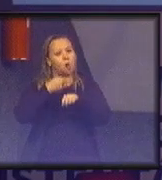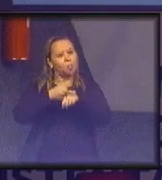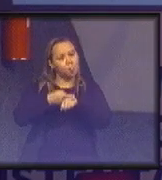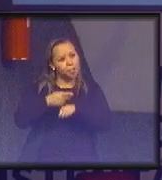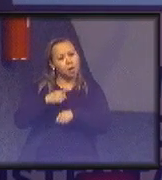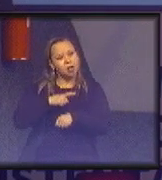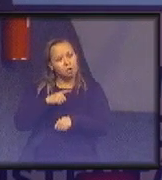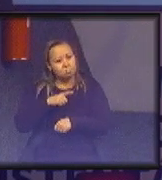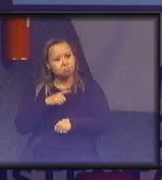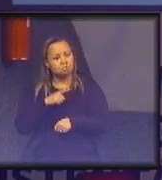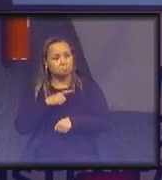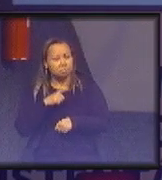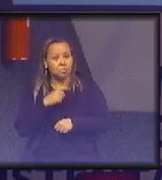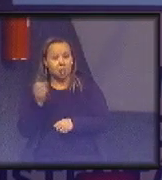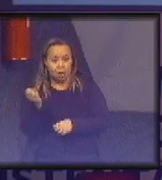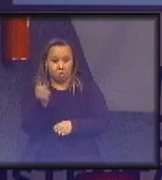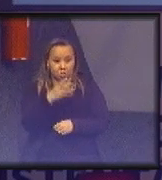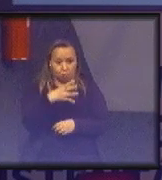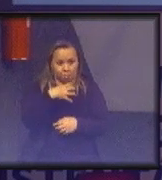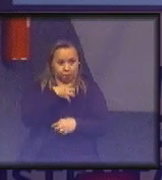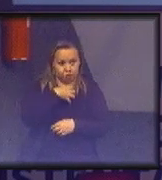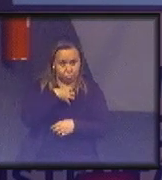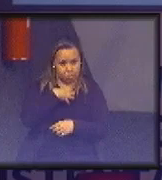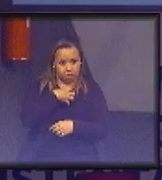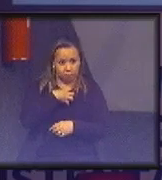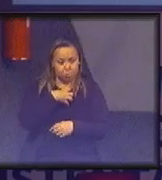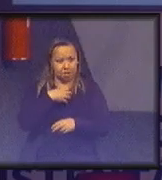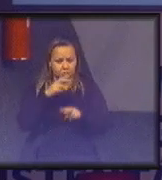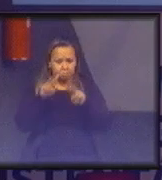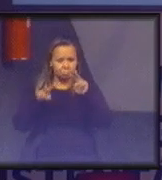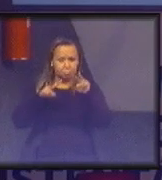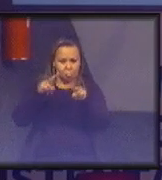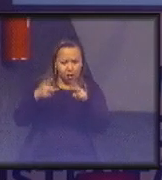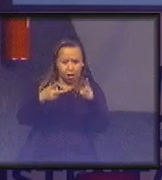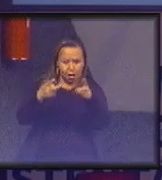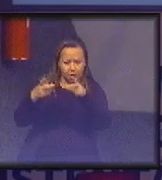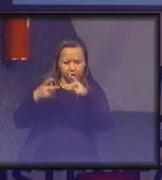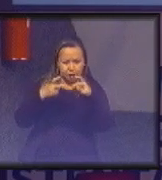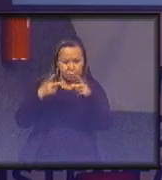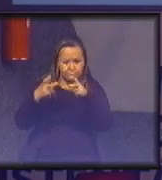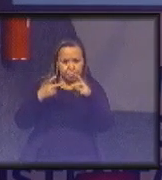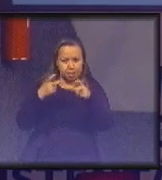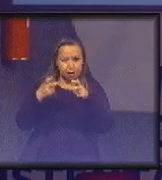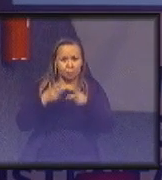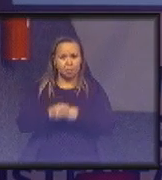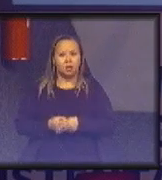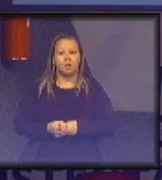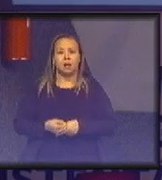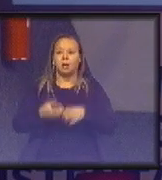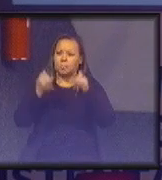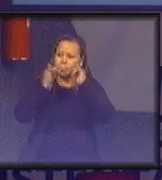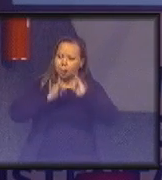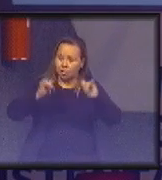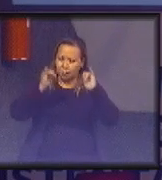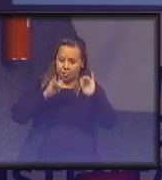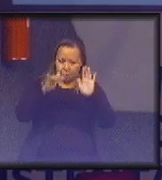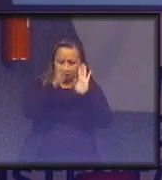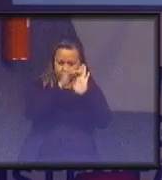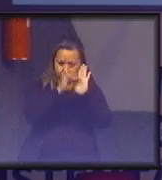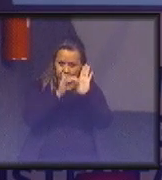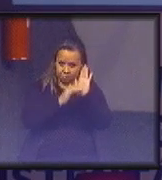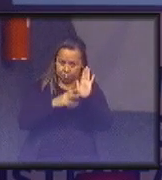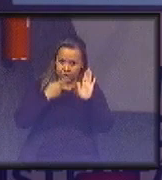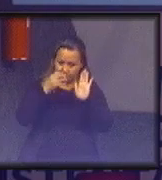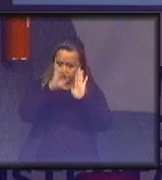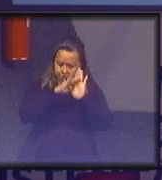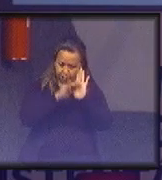nova forma de ser olhado. Deixa de ser mandar o dado, prestar informação, porque o selo Justiça e Números era